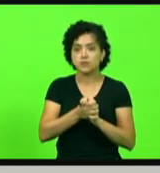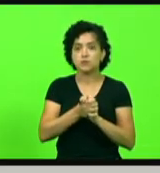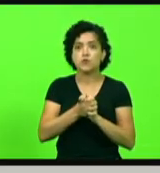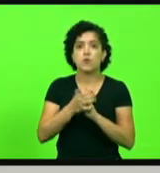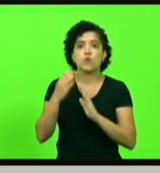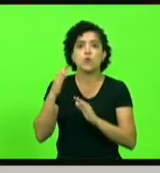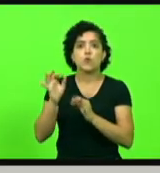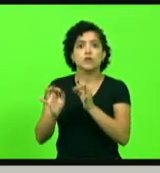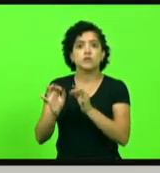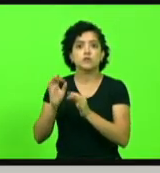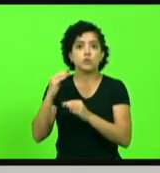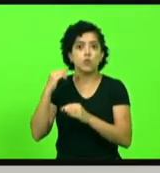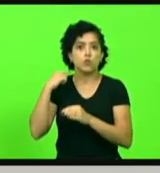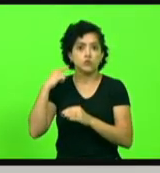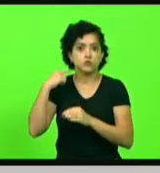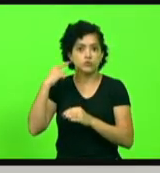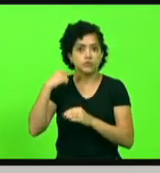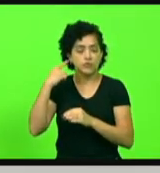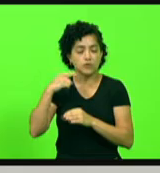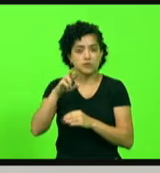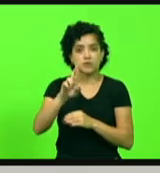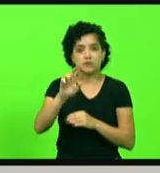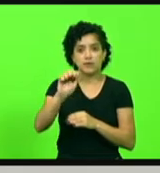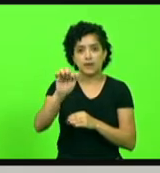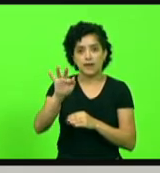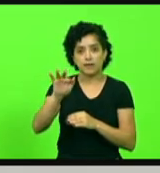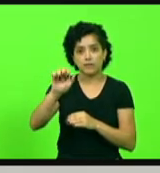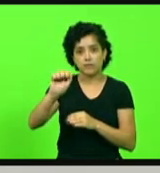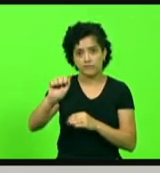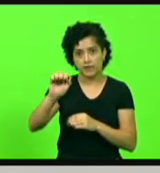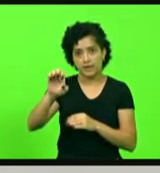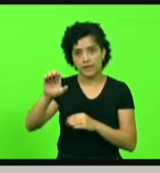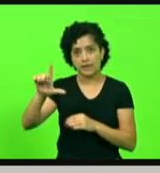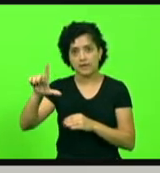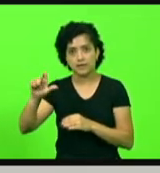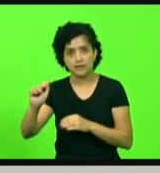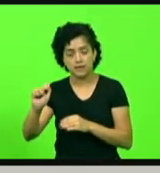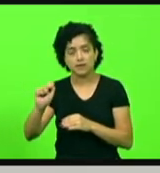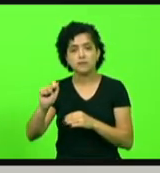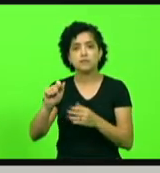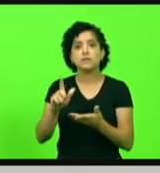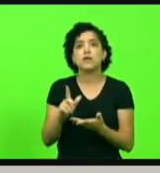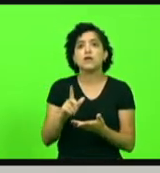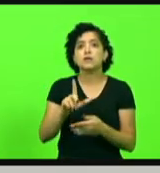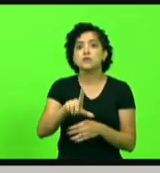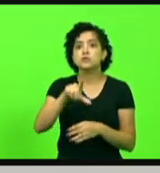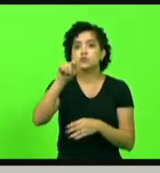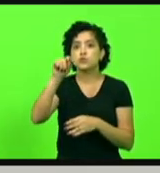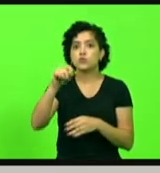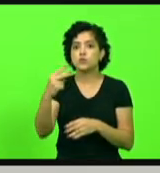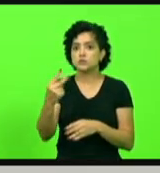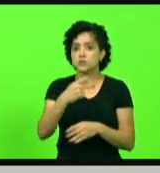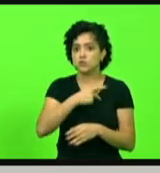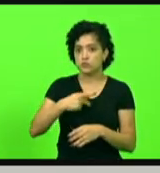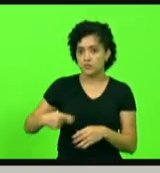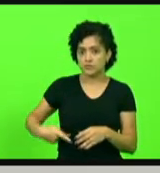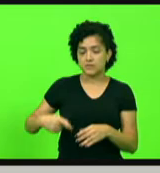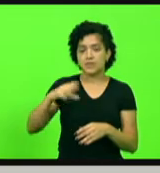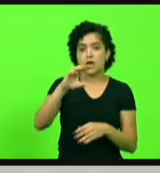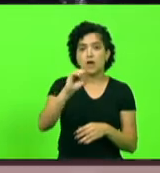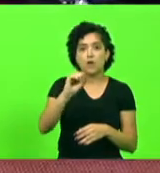Rafaela Cis Or. Por ter sido eleito vice-presidente da OAB Nacional.